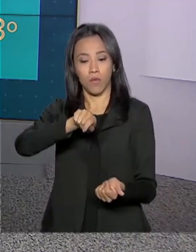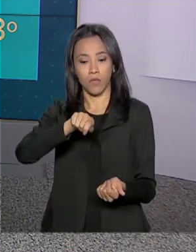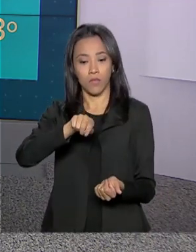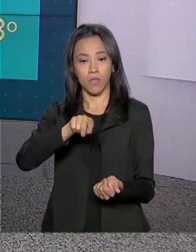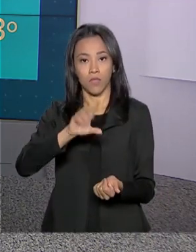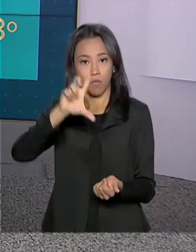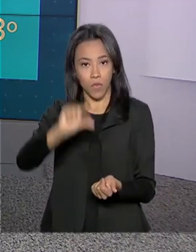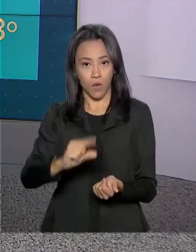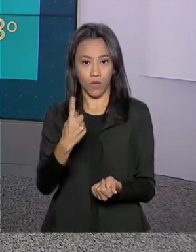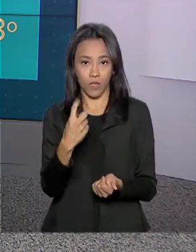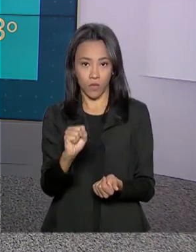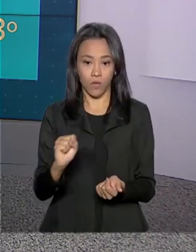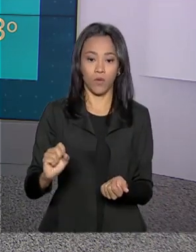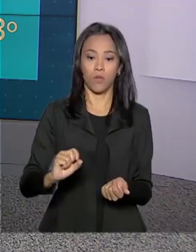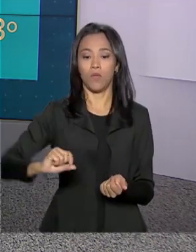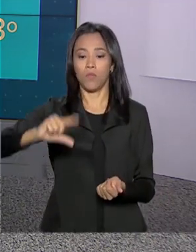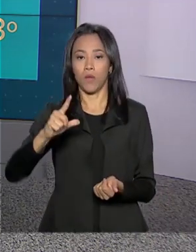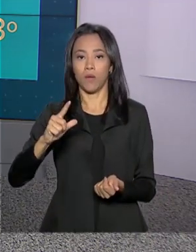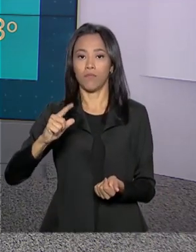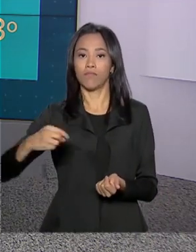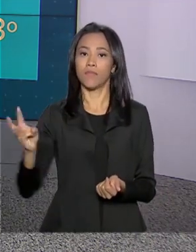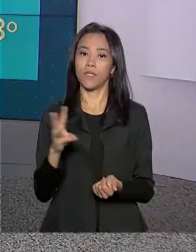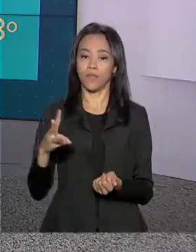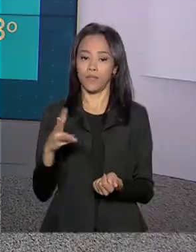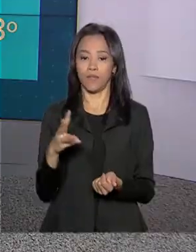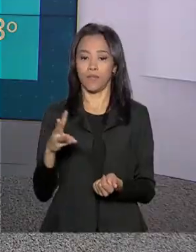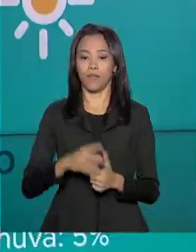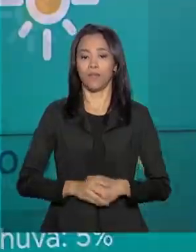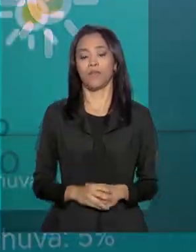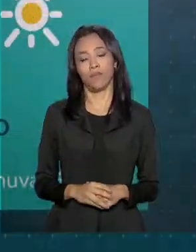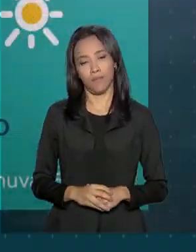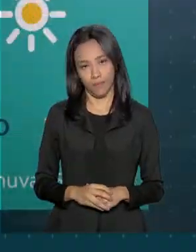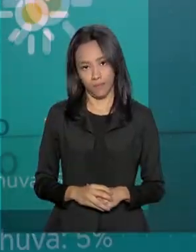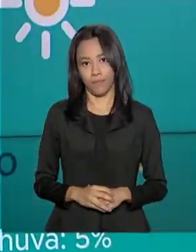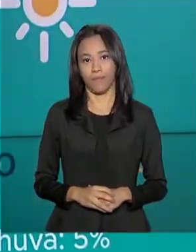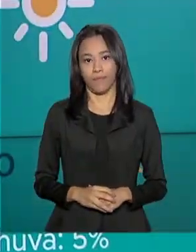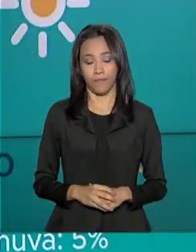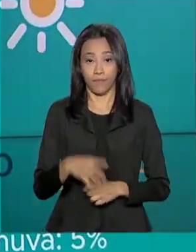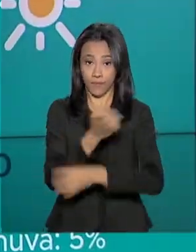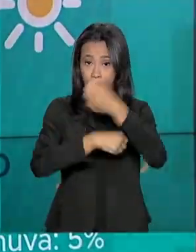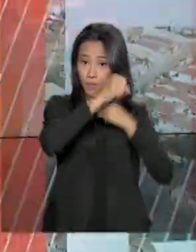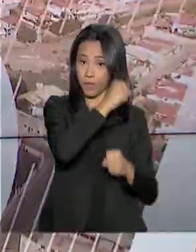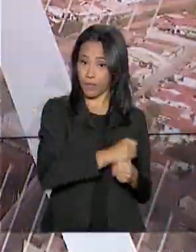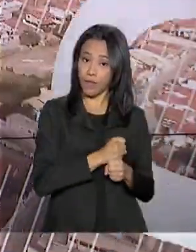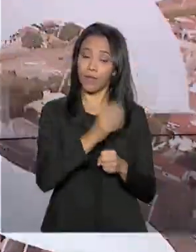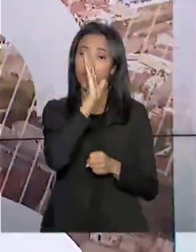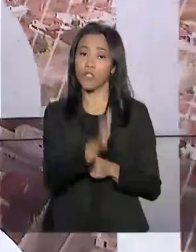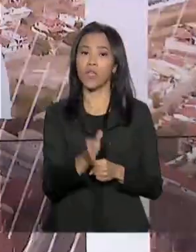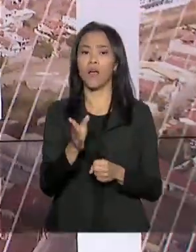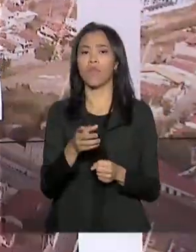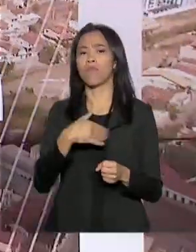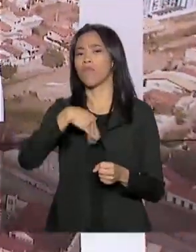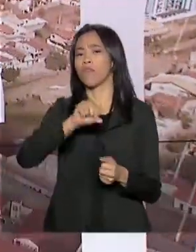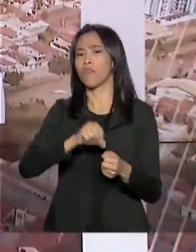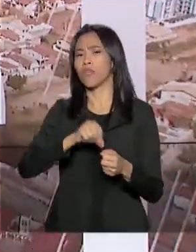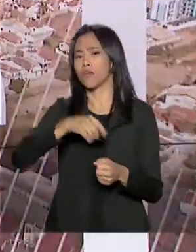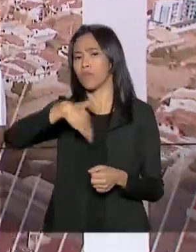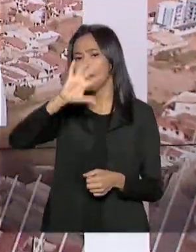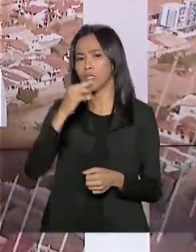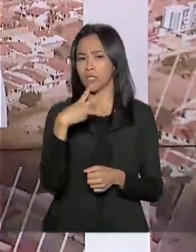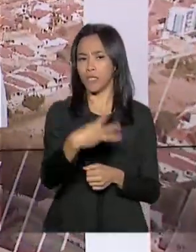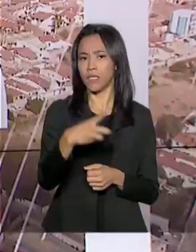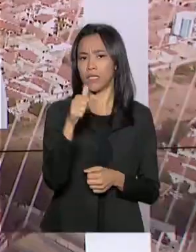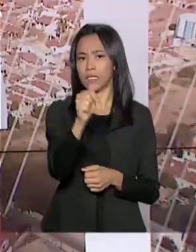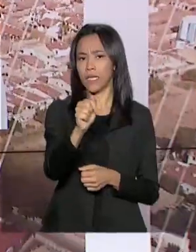18 graus de mínima e 33 de máxima. No ano passado, foram feitas mais de 37